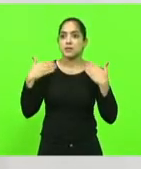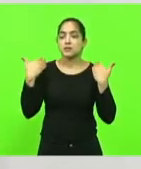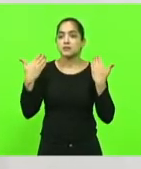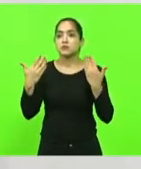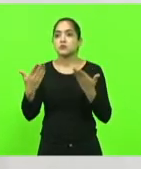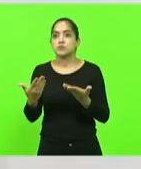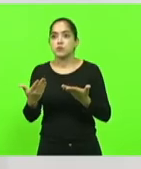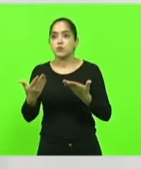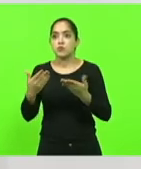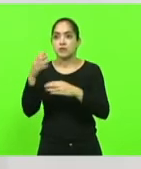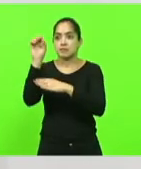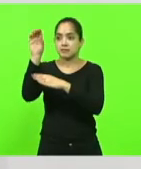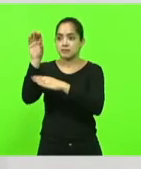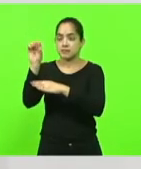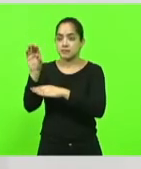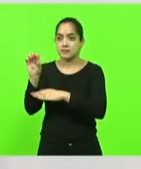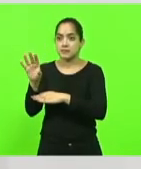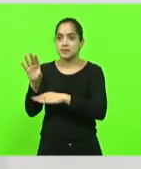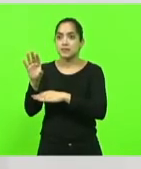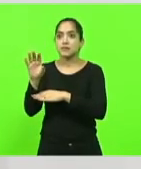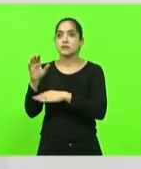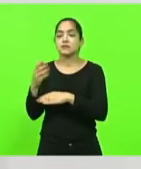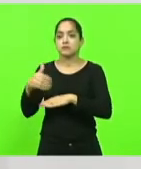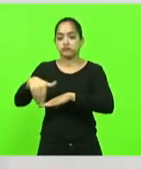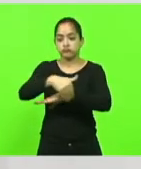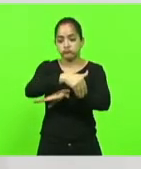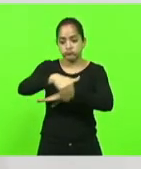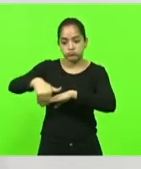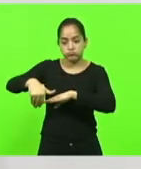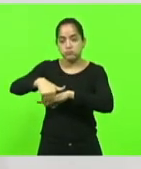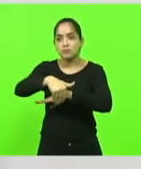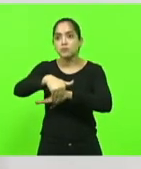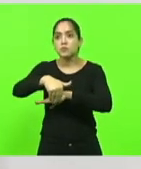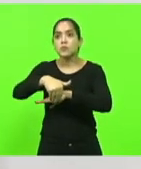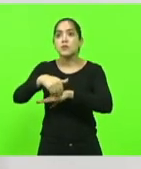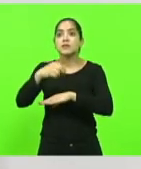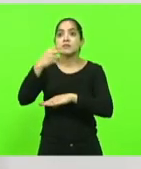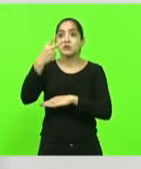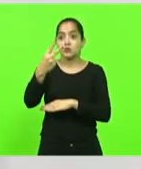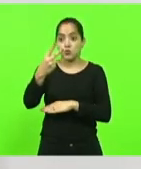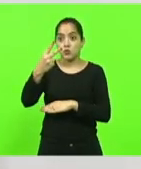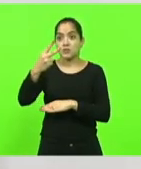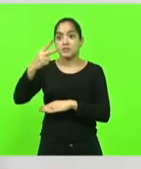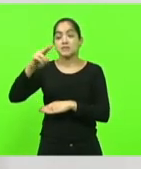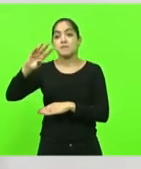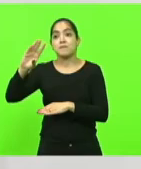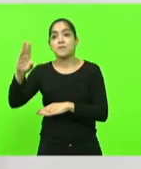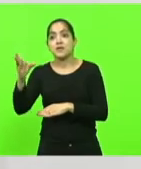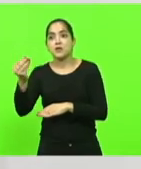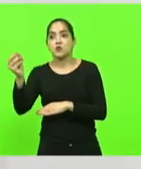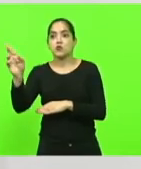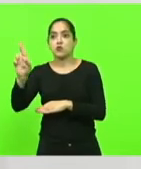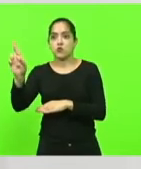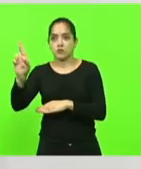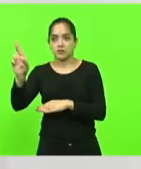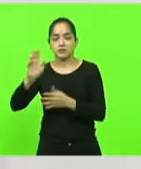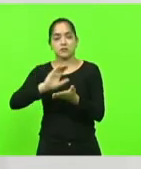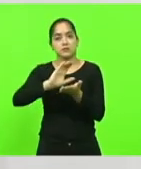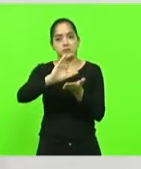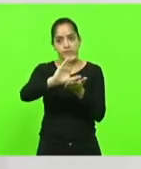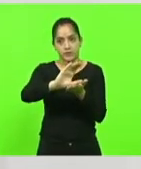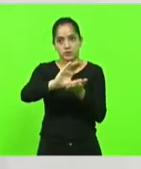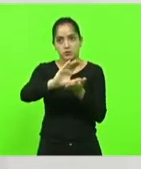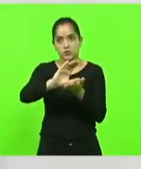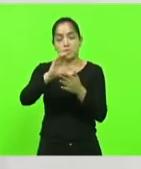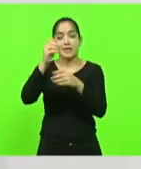e sinalização viária do trecho da Avenida Colombo Sales. Vai ser 2 milhões, 269 mil investido. Na